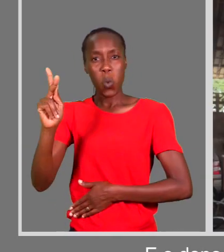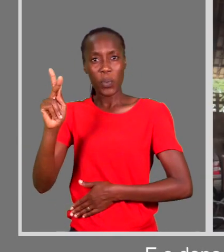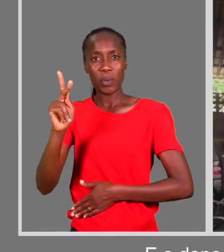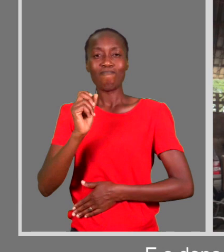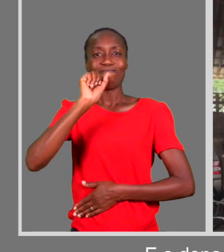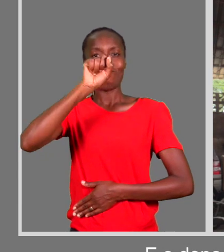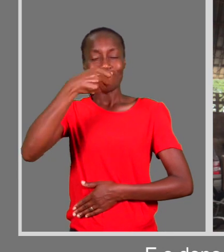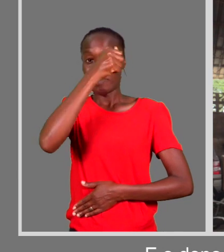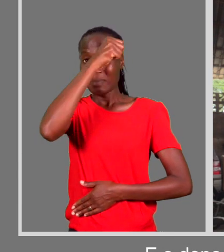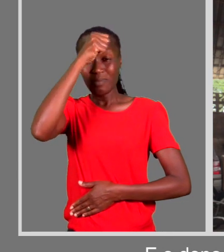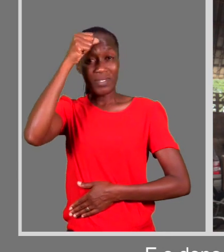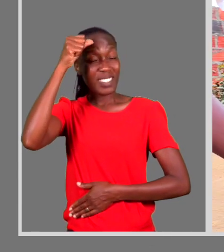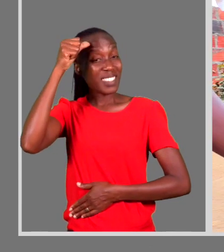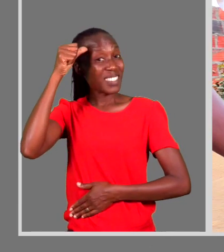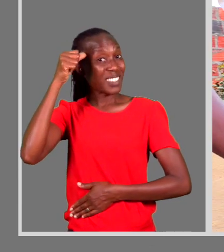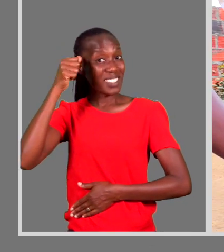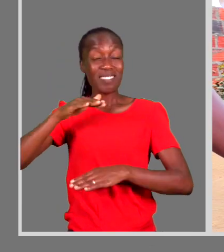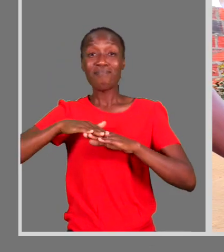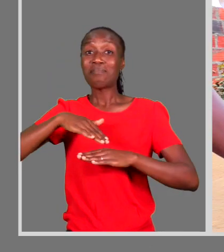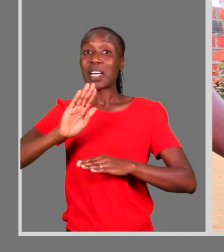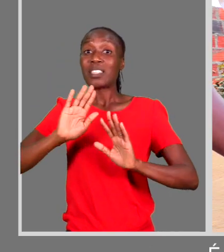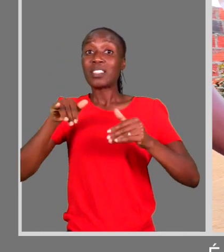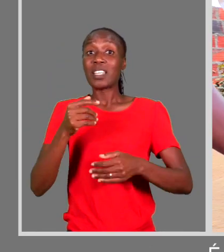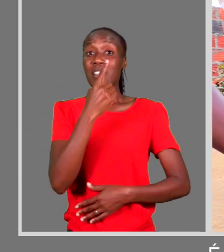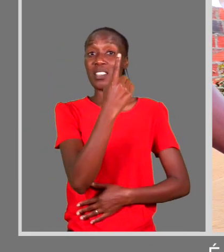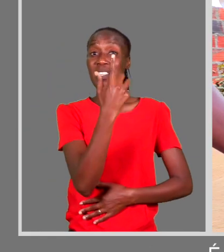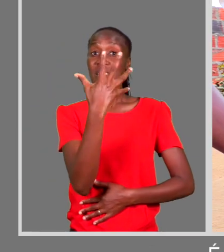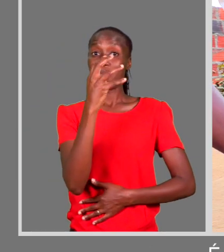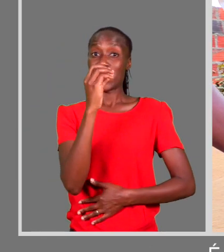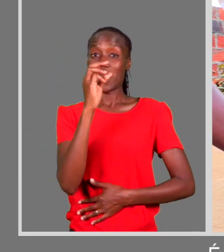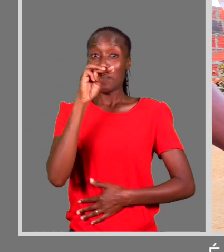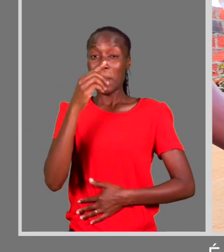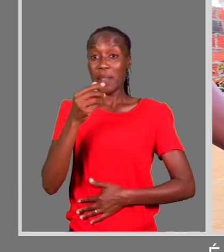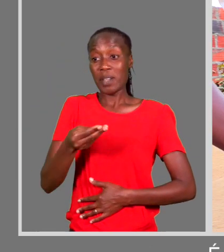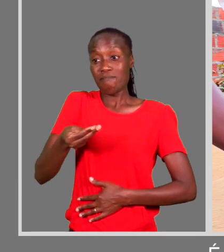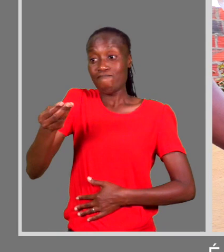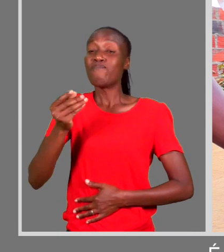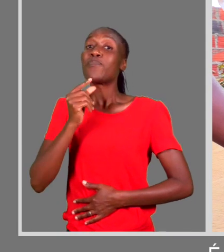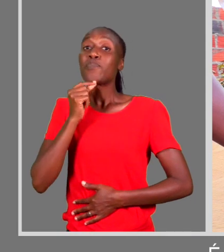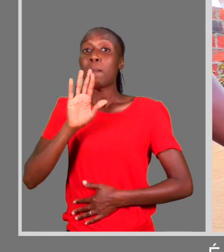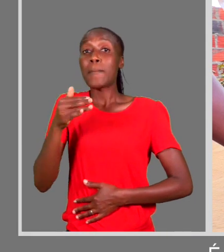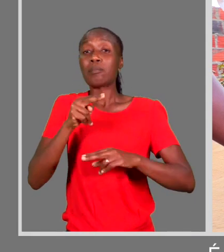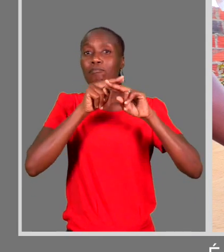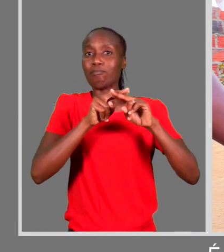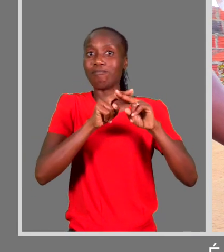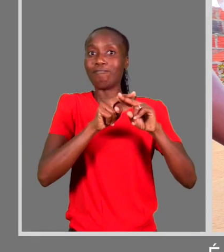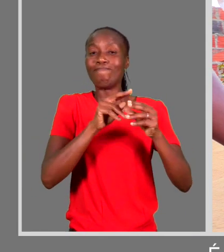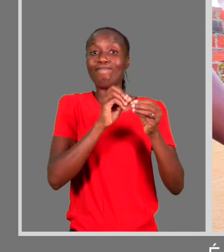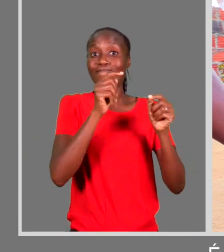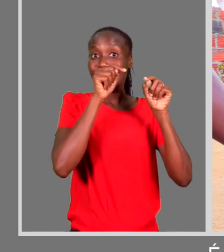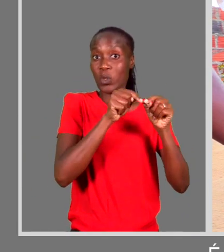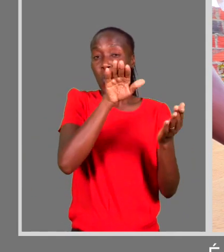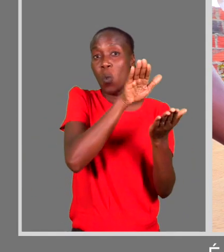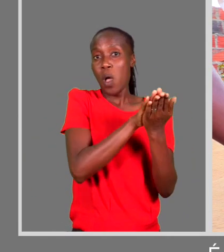chegar a Congolote. É muito difícil. Dei-lhe 150 meticais